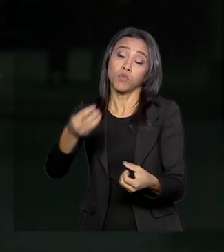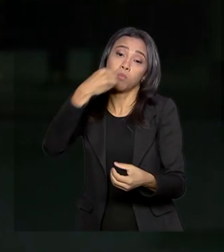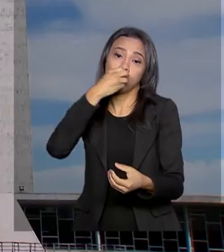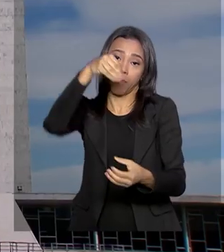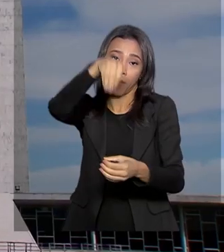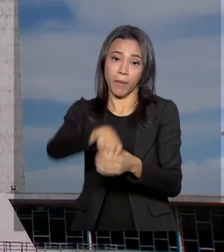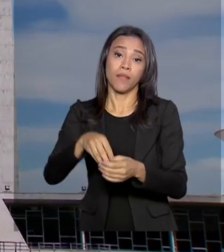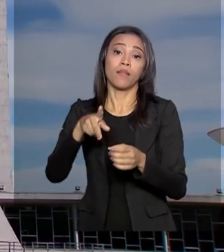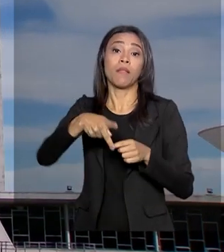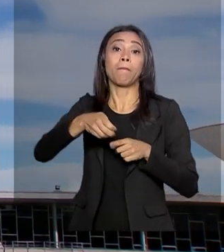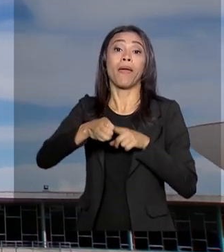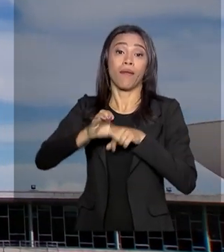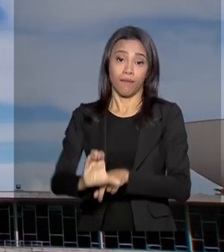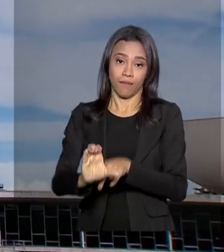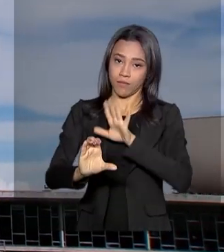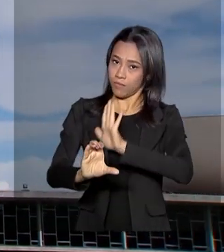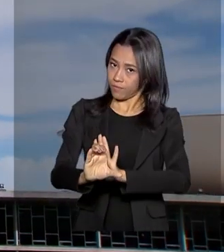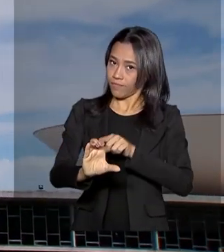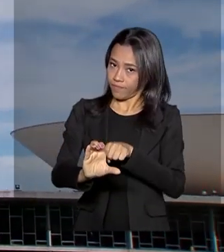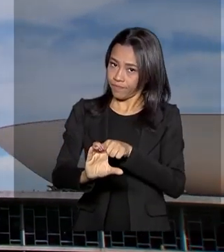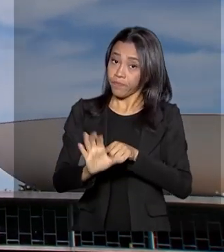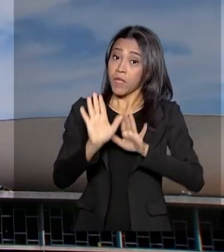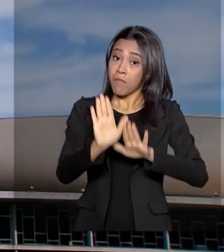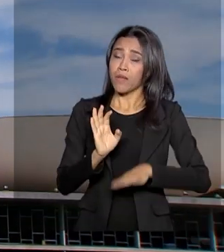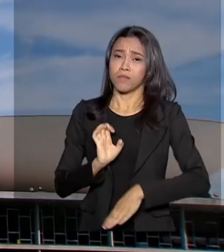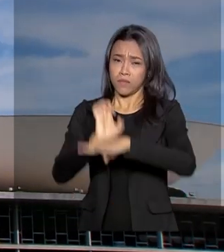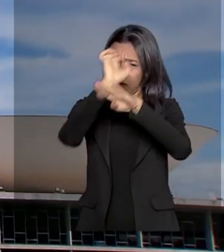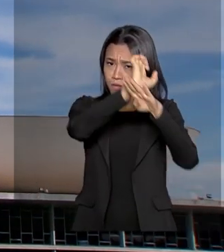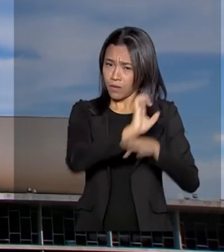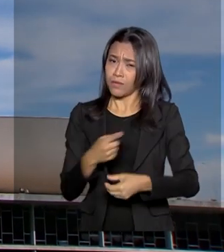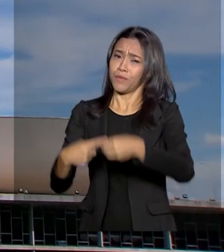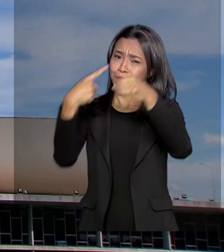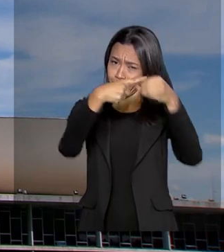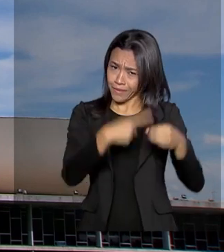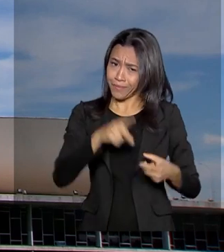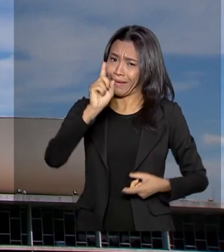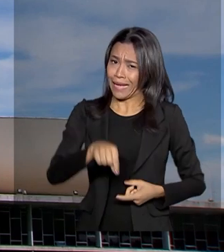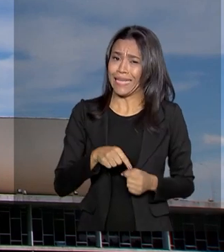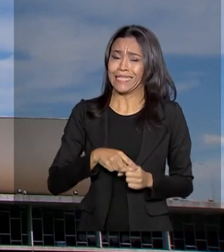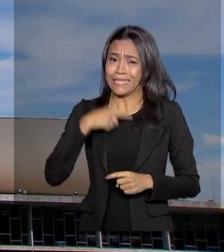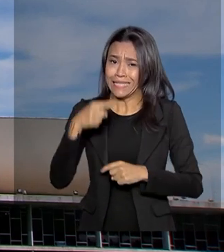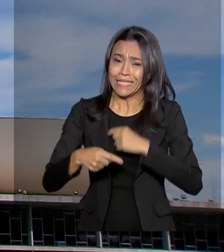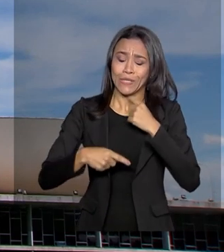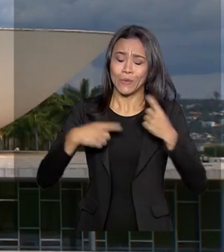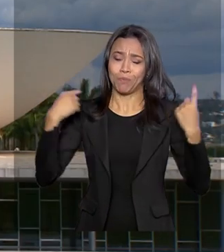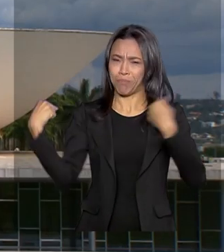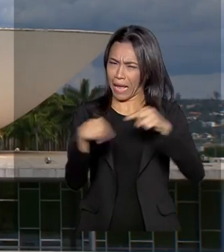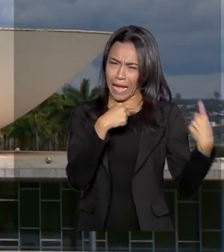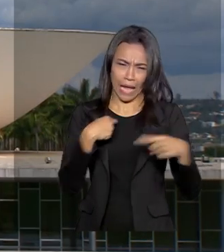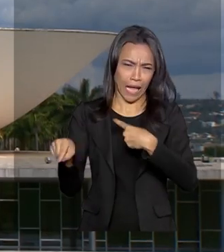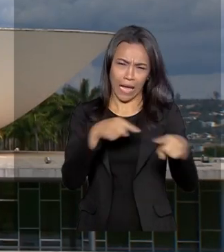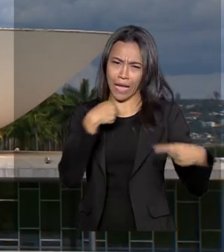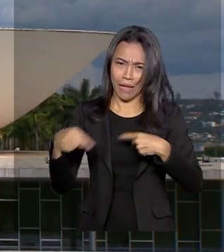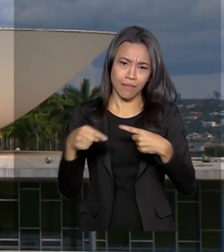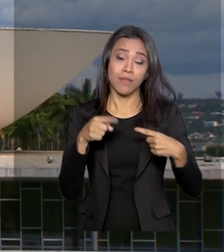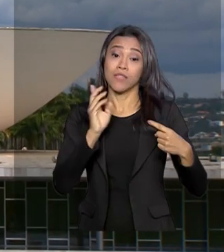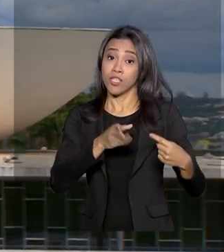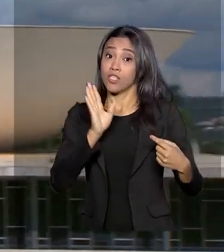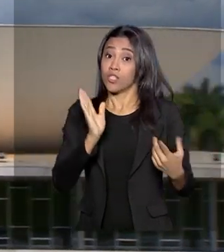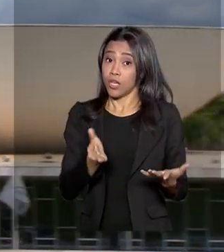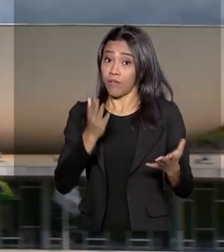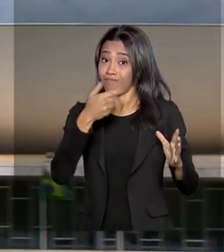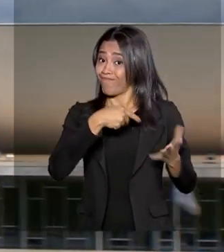PEC. Mas a questão dos estados e municípios é, sem dúvida, o ponto mais polêmico. Derrubada na Câmara,